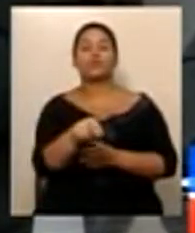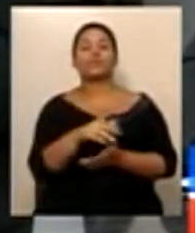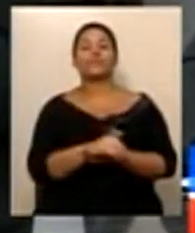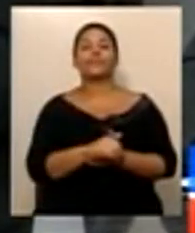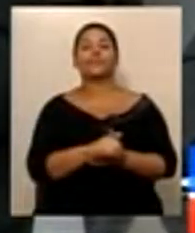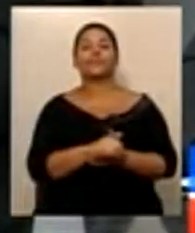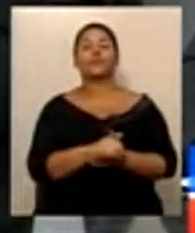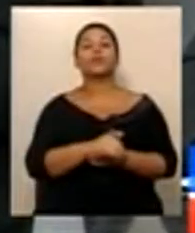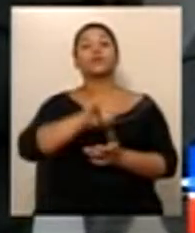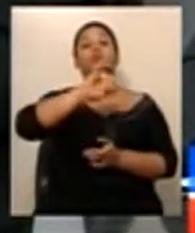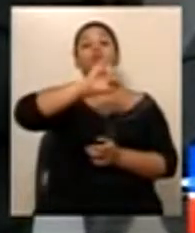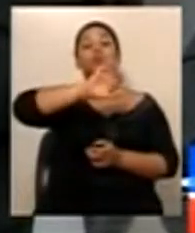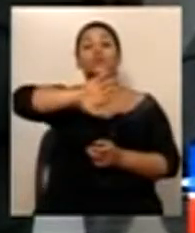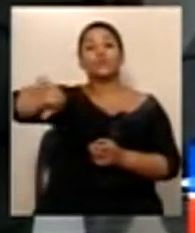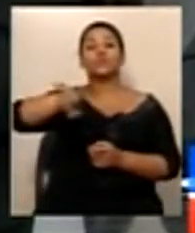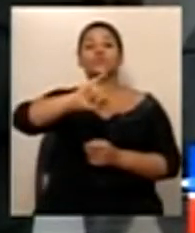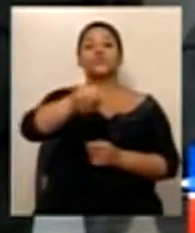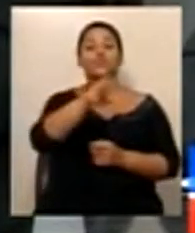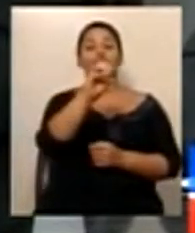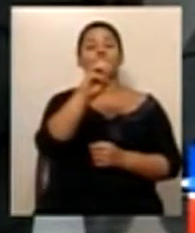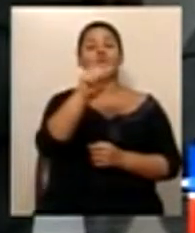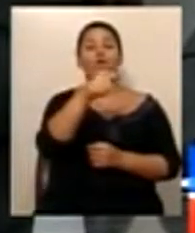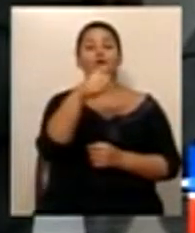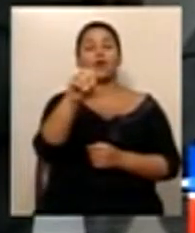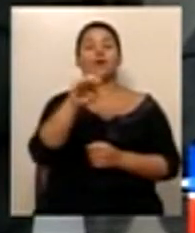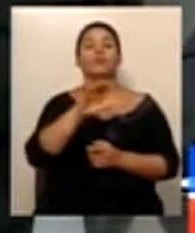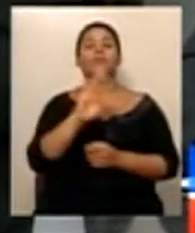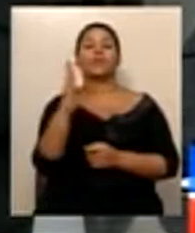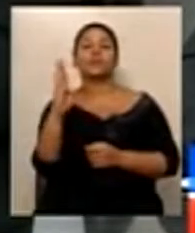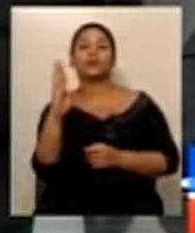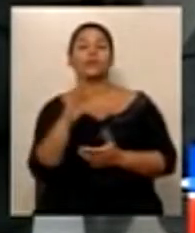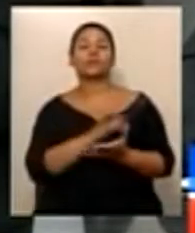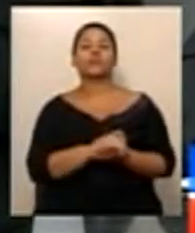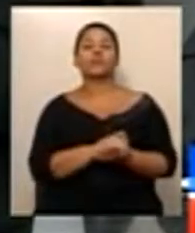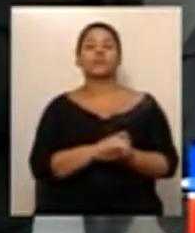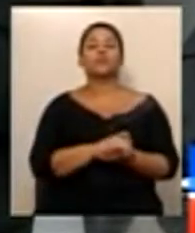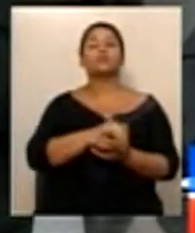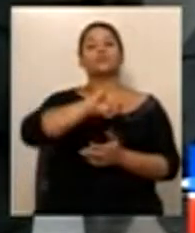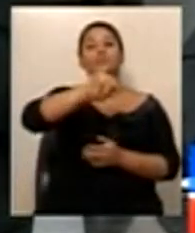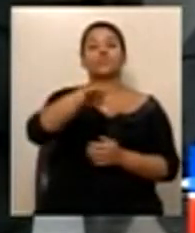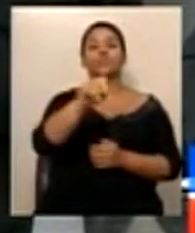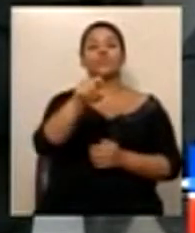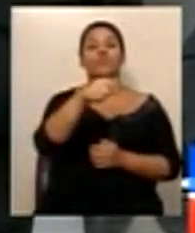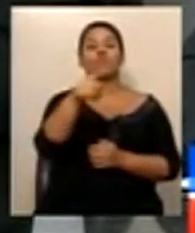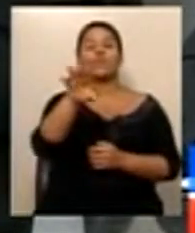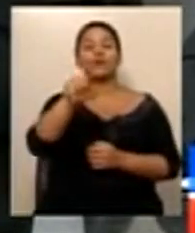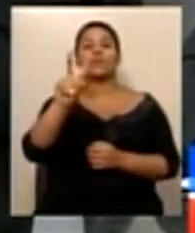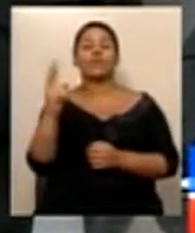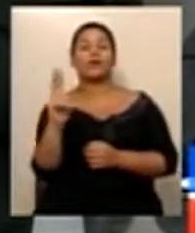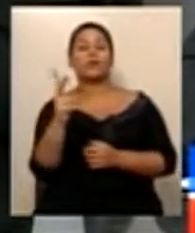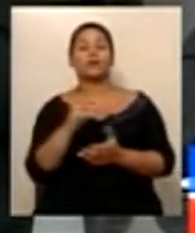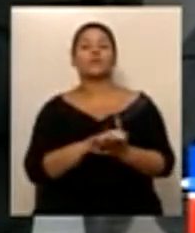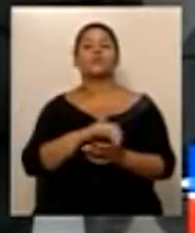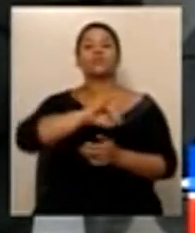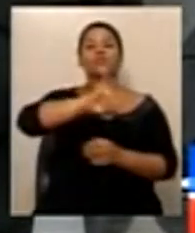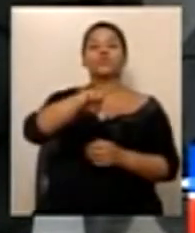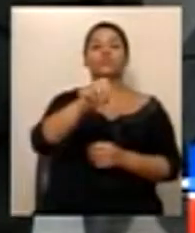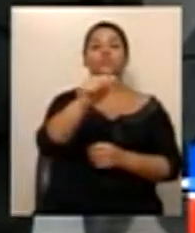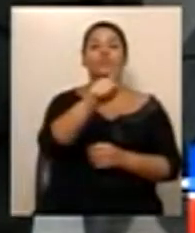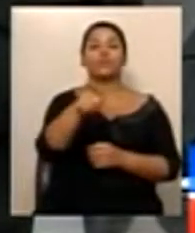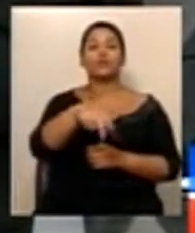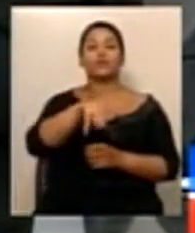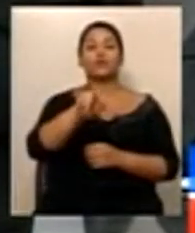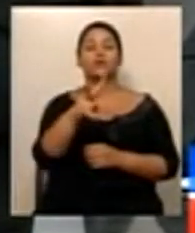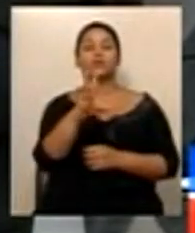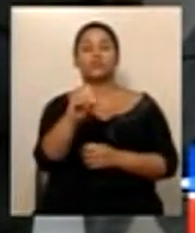Deputado João Beltrão. Deputado João Henrique Caldas. Deputado Joãozinho Pereira. Deputado Joutson Cabral. Deputado